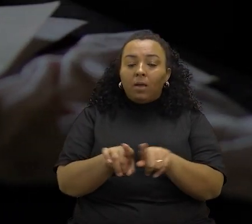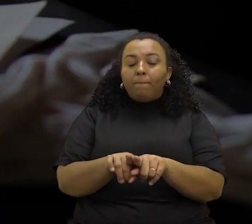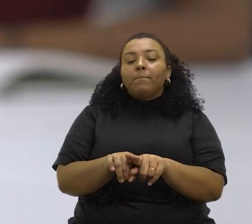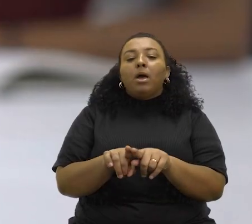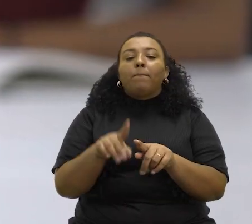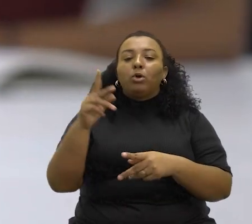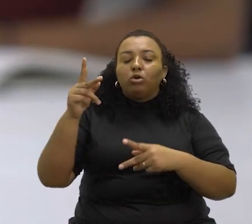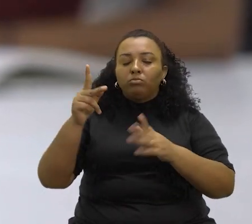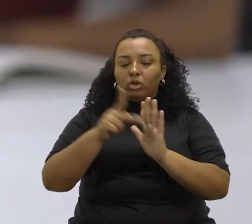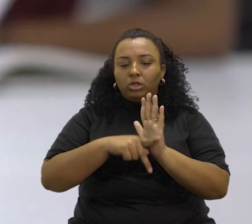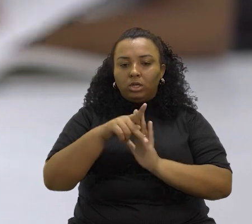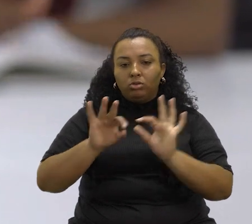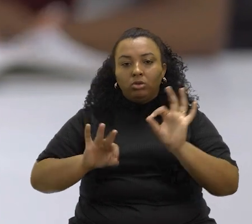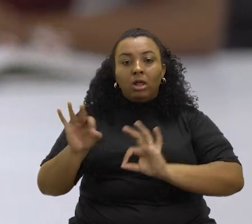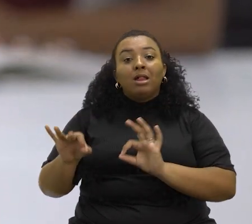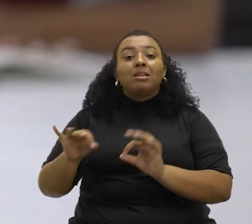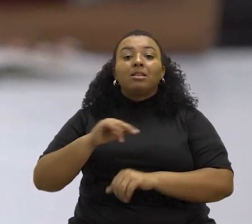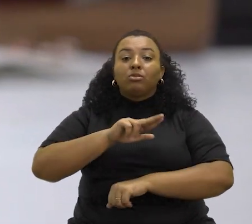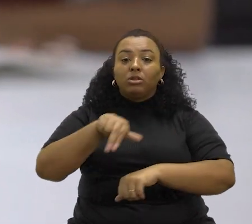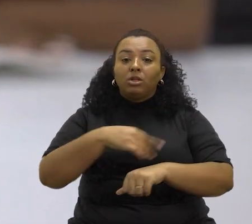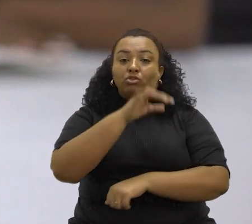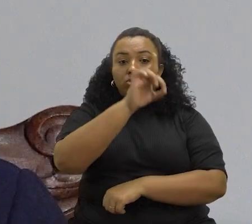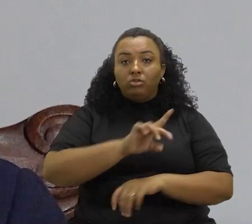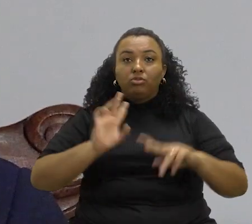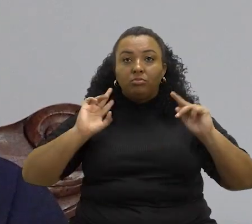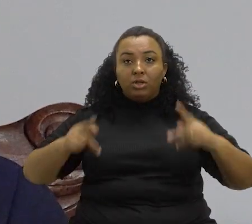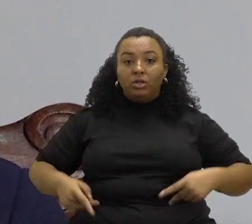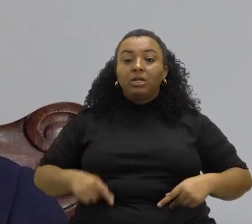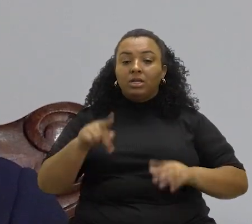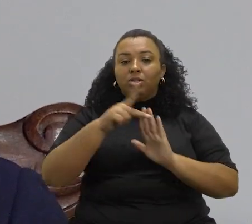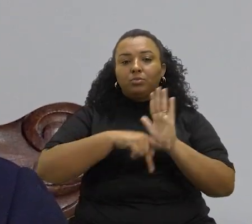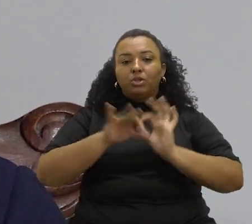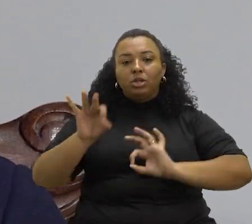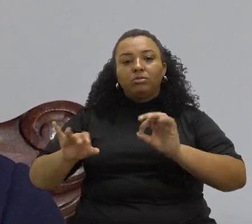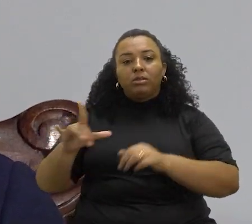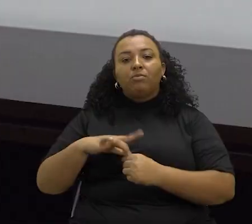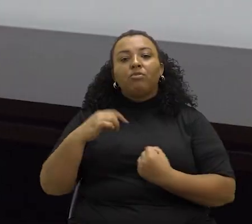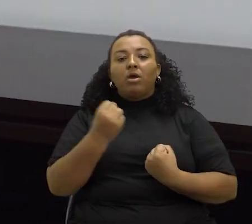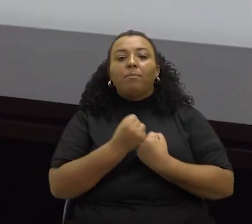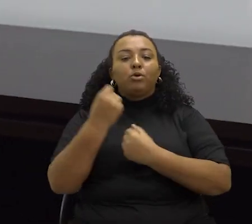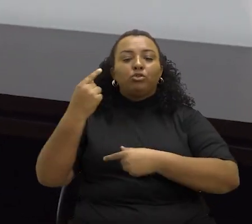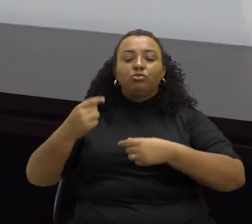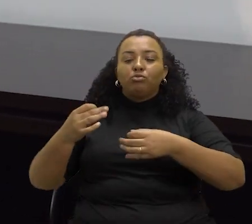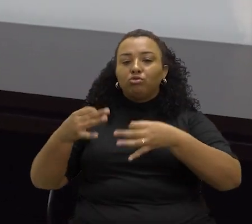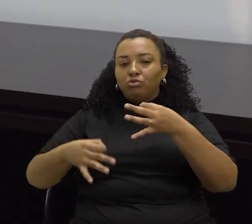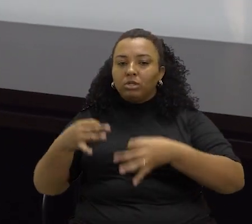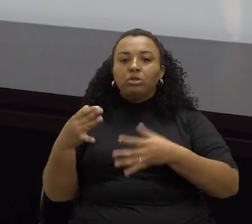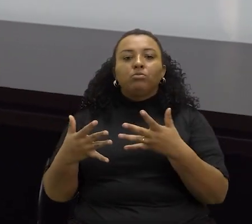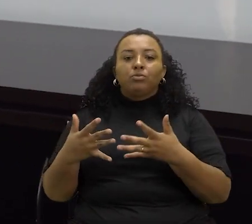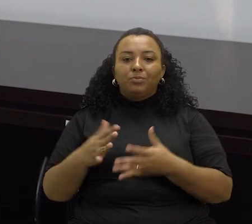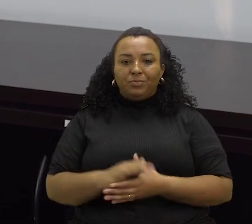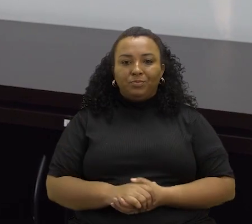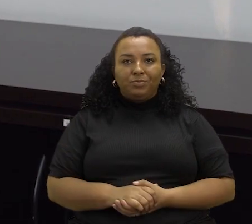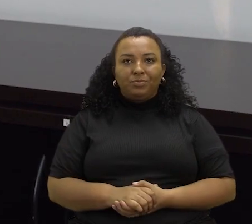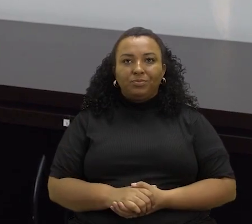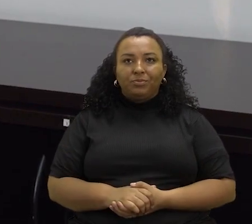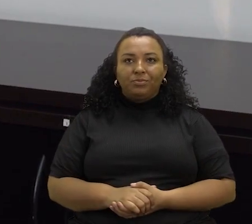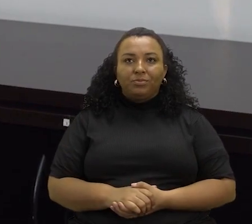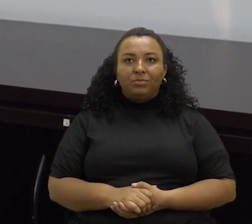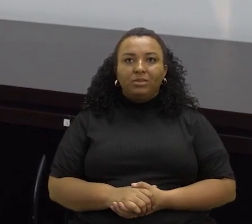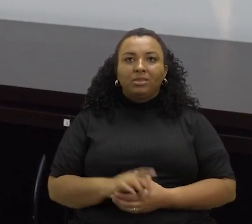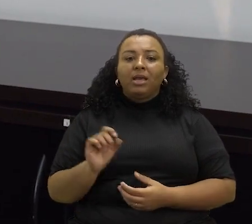Humanos. Temas importantes que estão sendo estudados. E esse projeto teve apoio jurídico da Advocacia Geral da União.